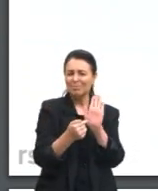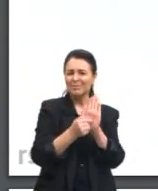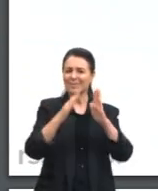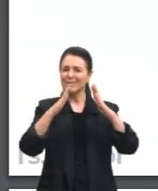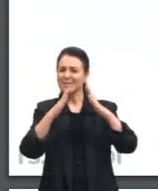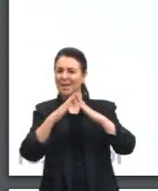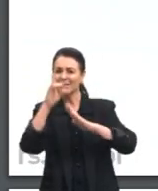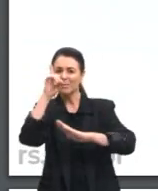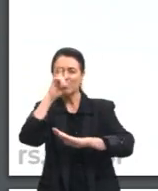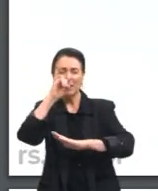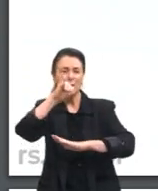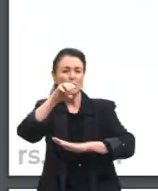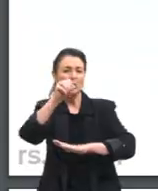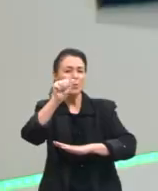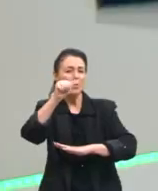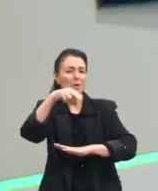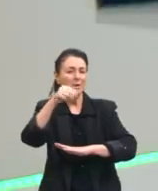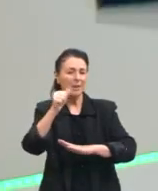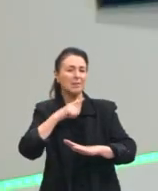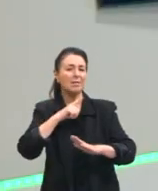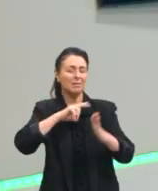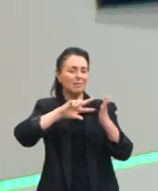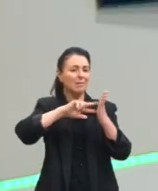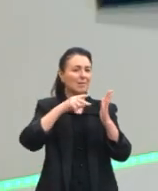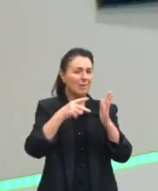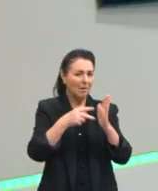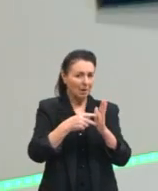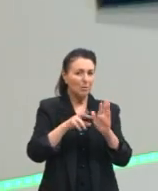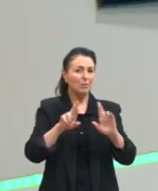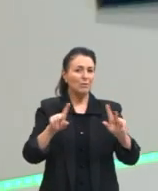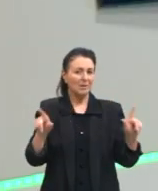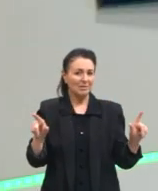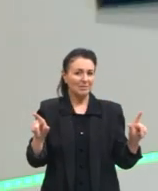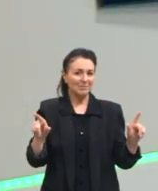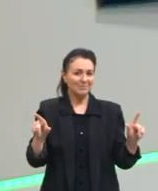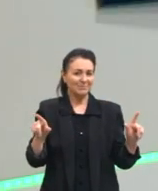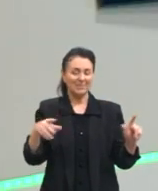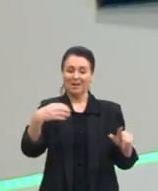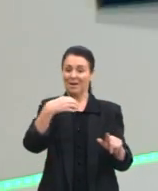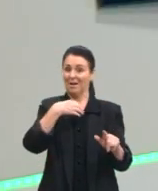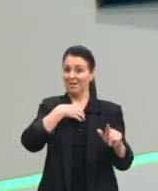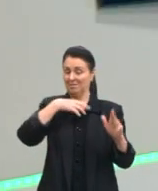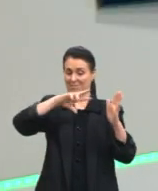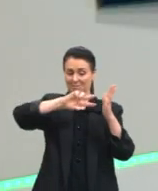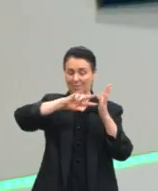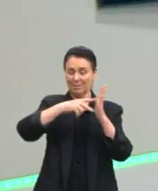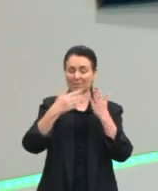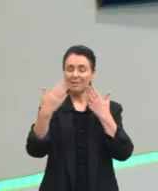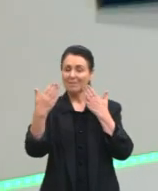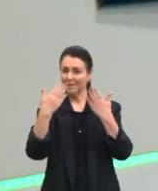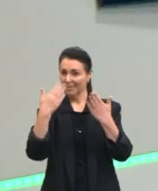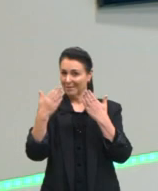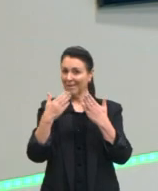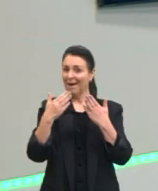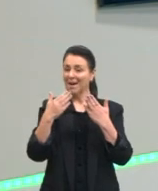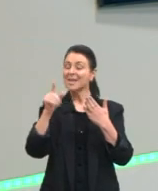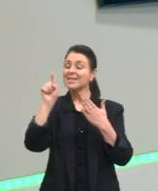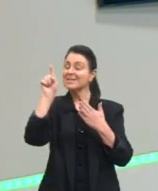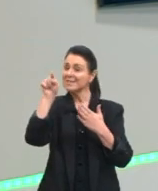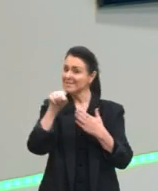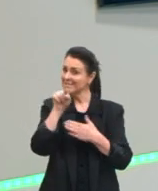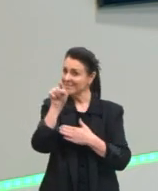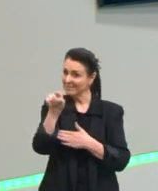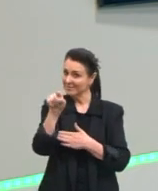produzir um significado diferente? A semântica vai analisar exatamente essas relações. e também